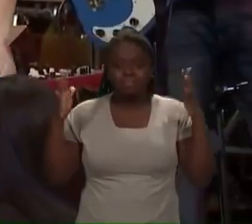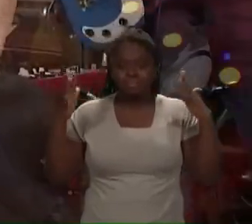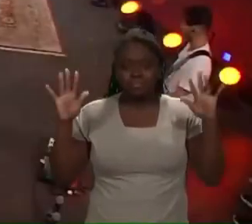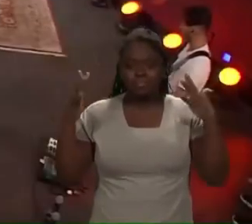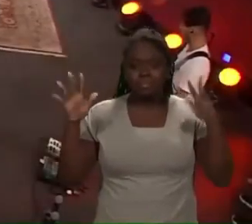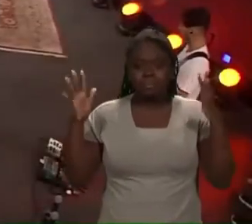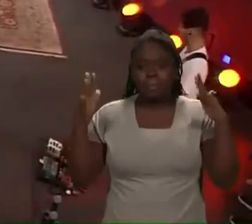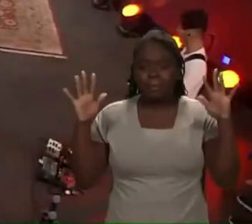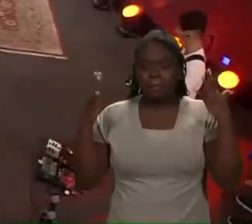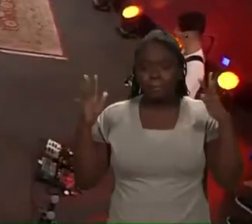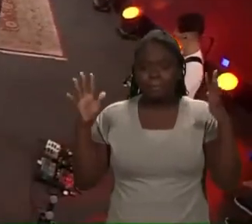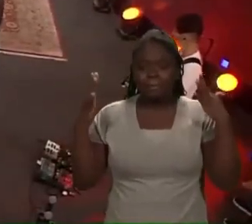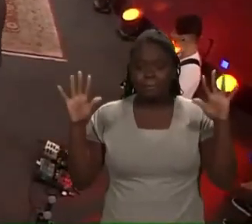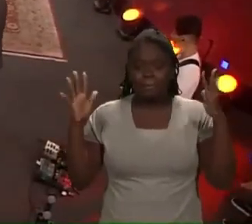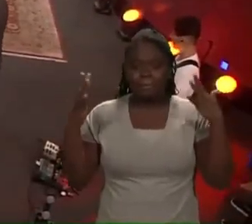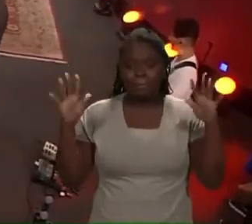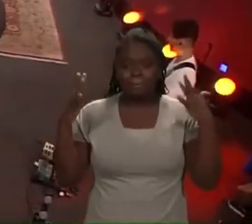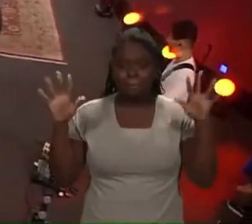Amém.